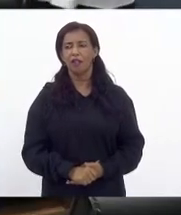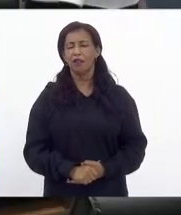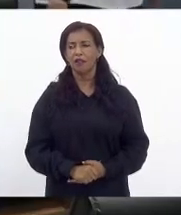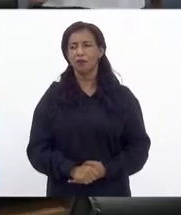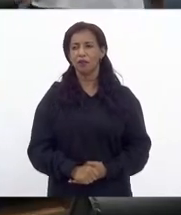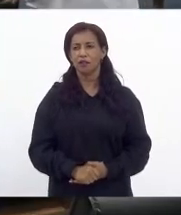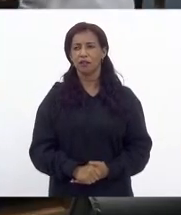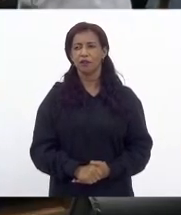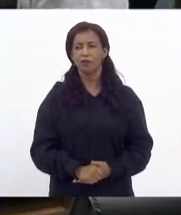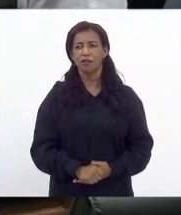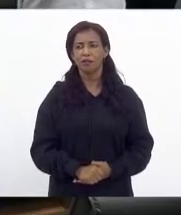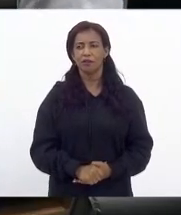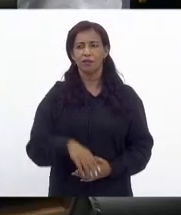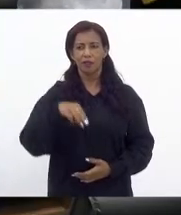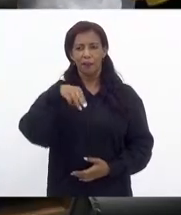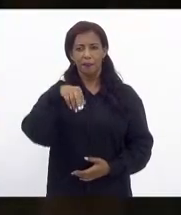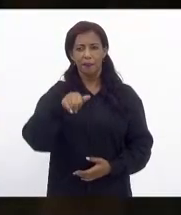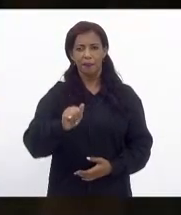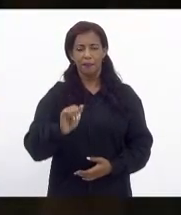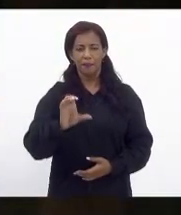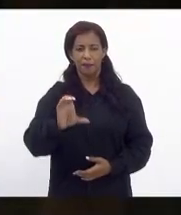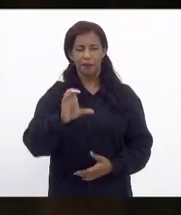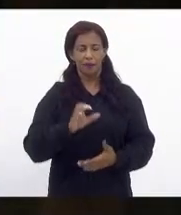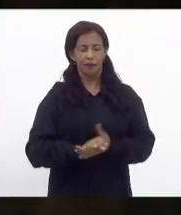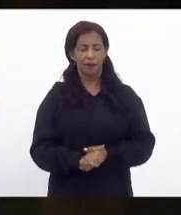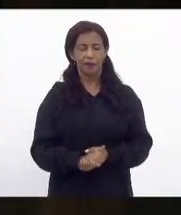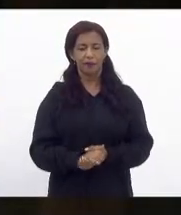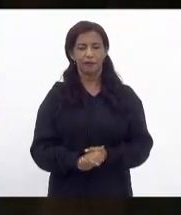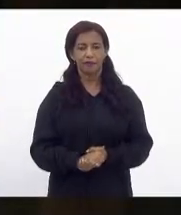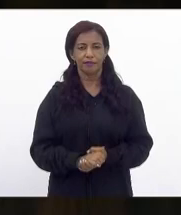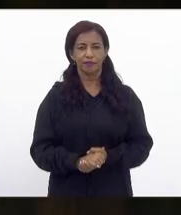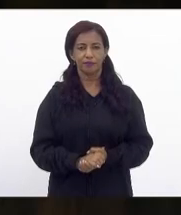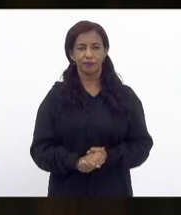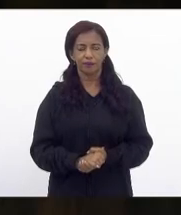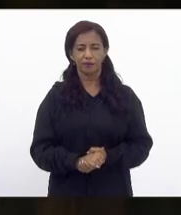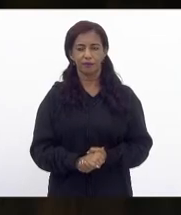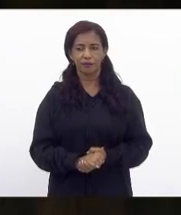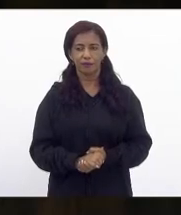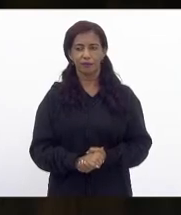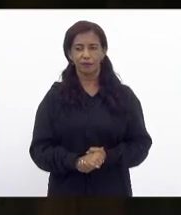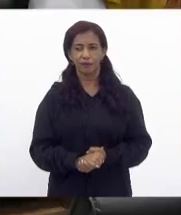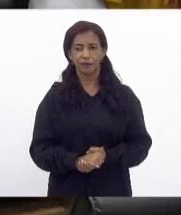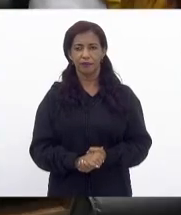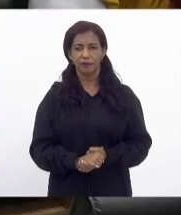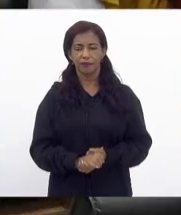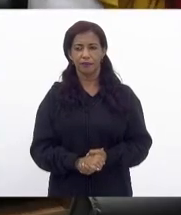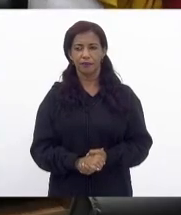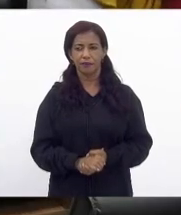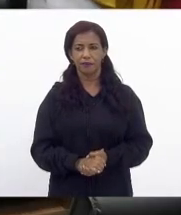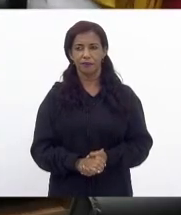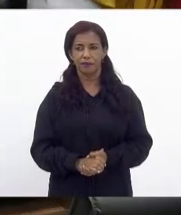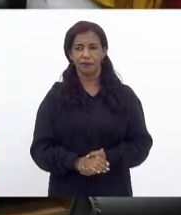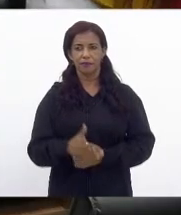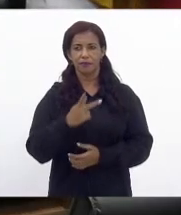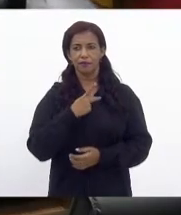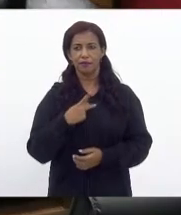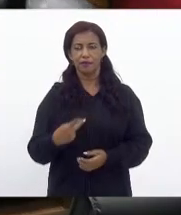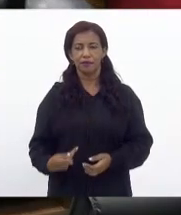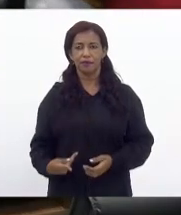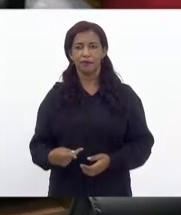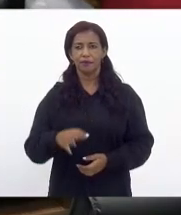Marta Rocha Carlos Mink para declarar deputado Carlos Mink presidente